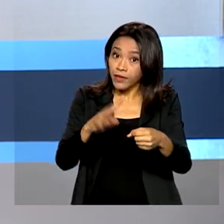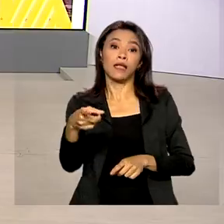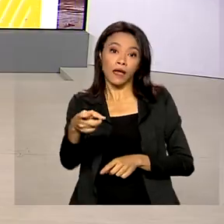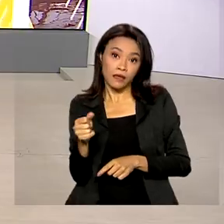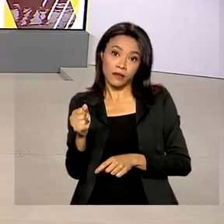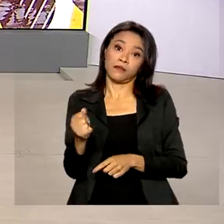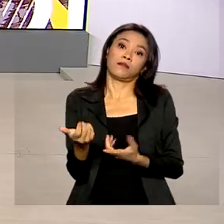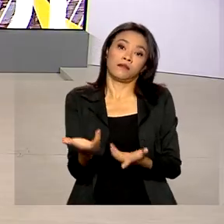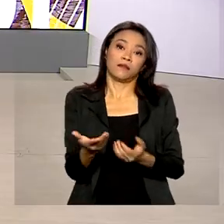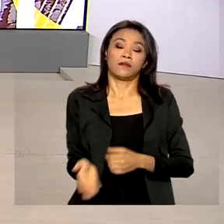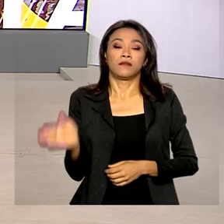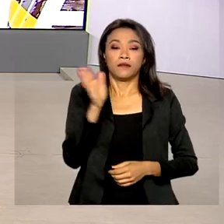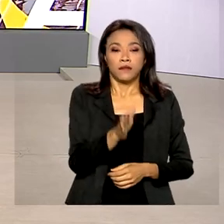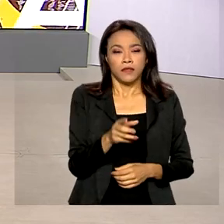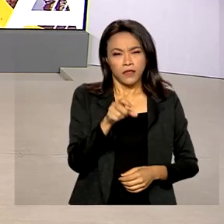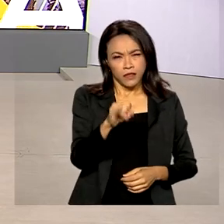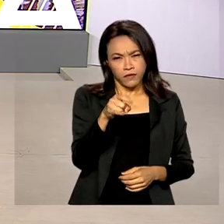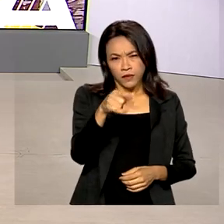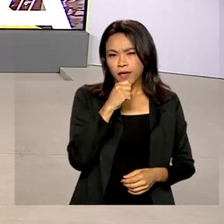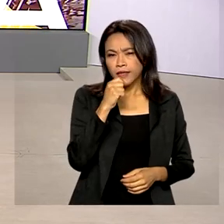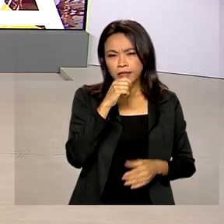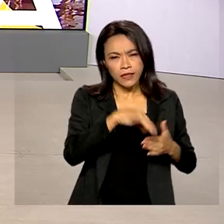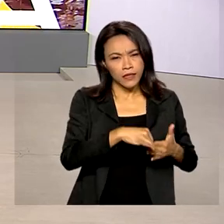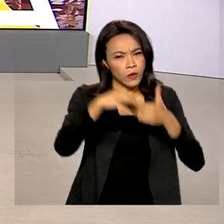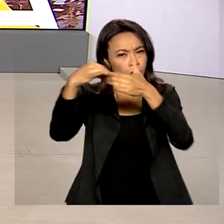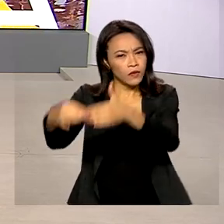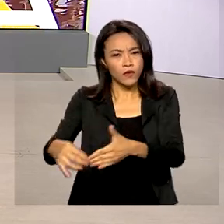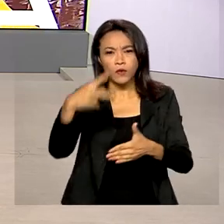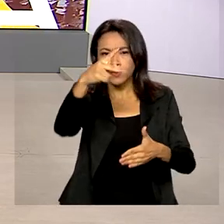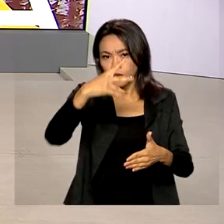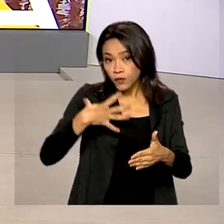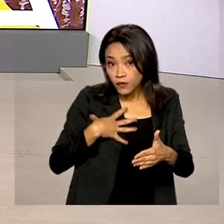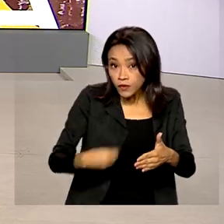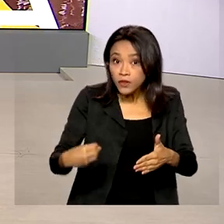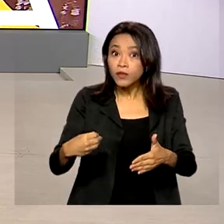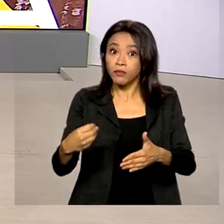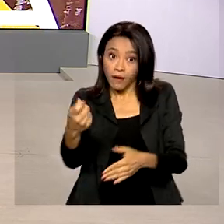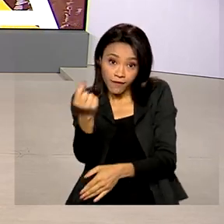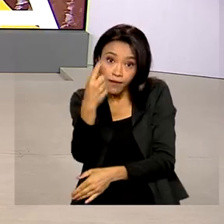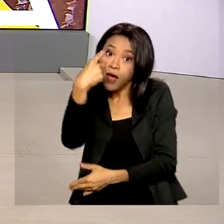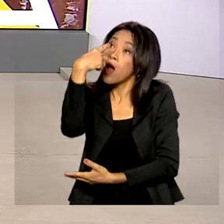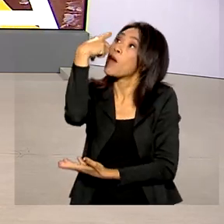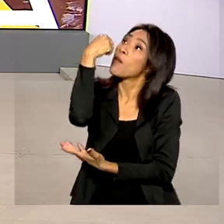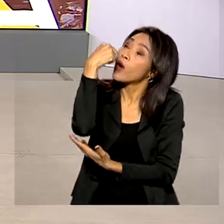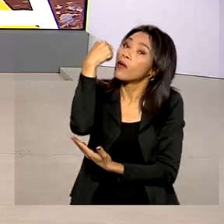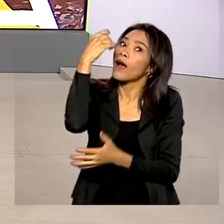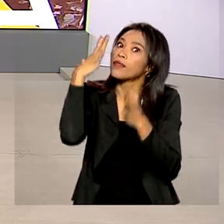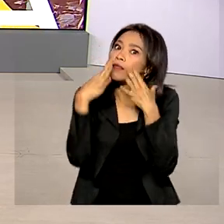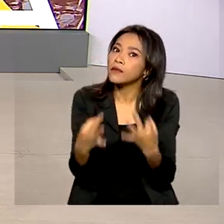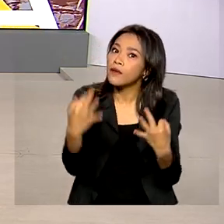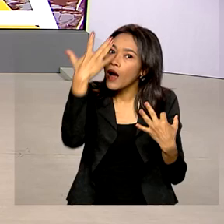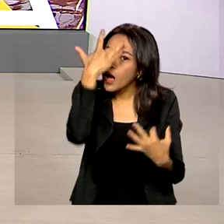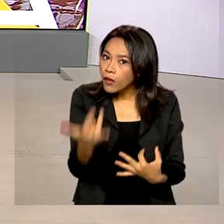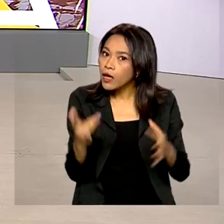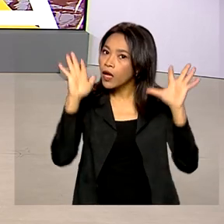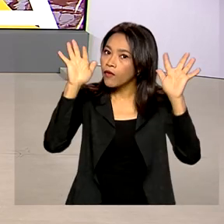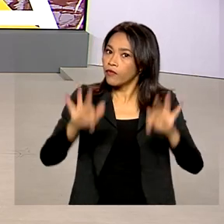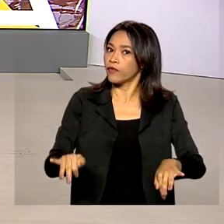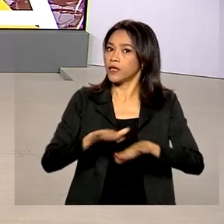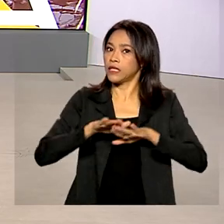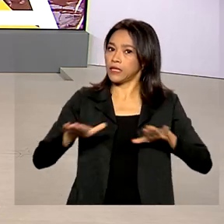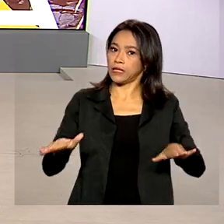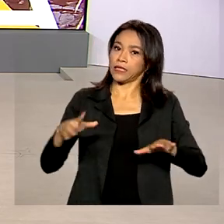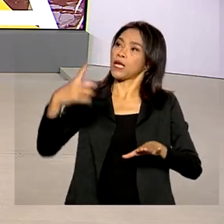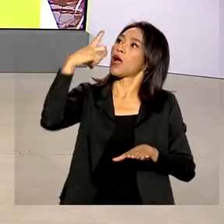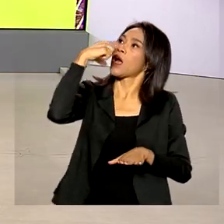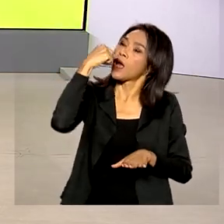câmbio. Se você ainda não levou seu filho para tomar a vacina da polio, atenção, acaba amanhã a campanha nacional de imunização